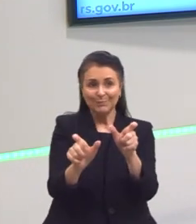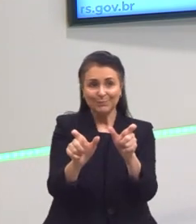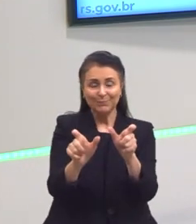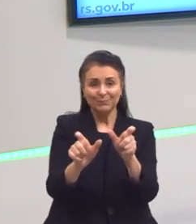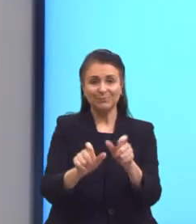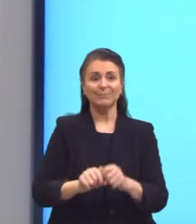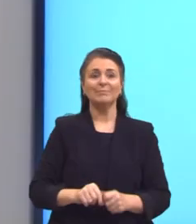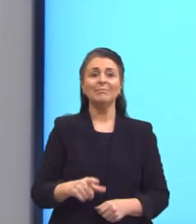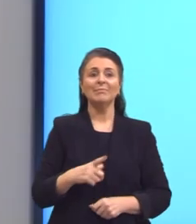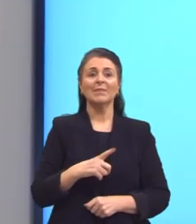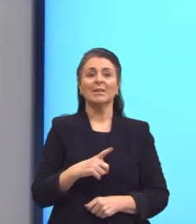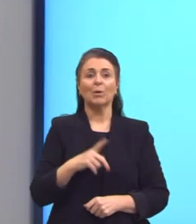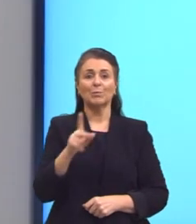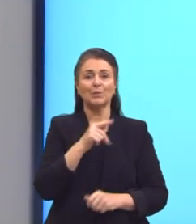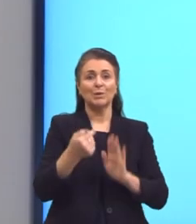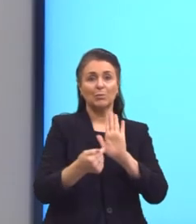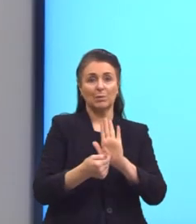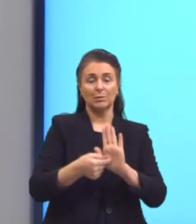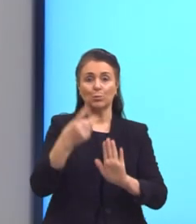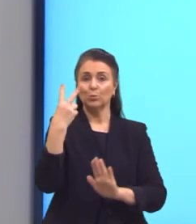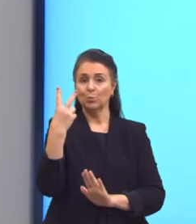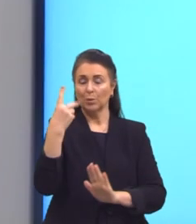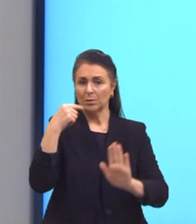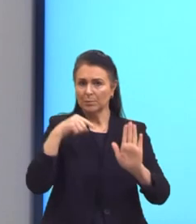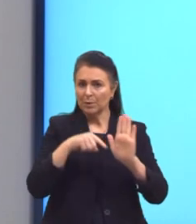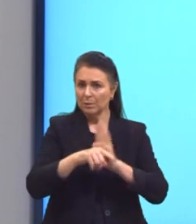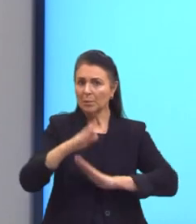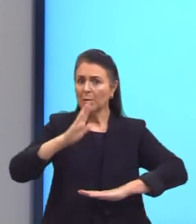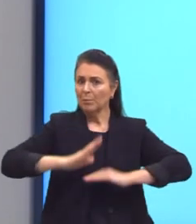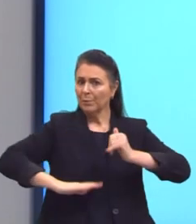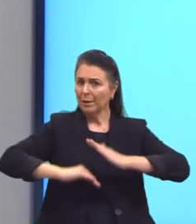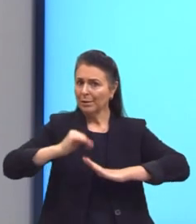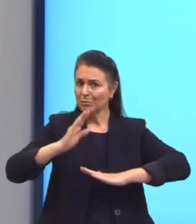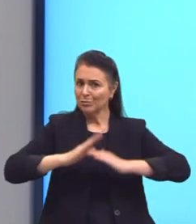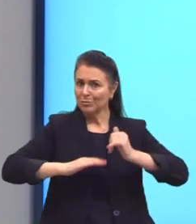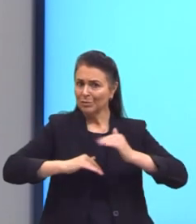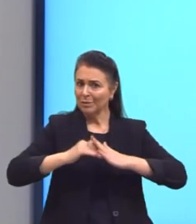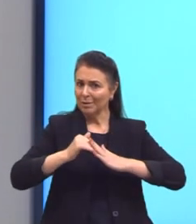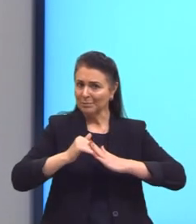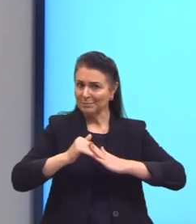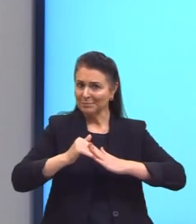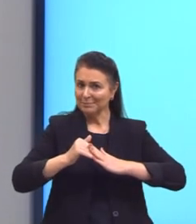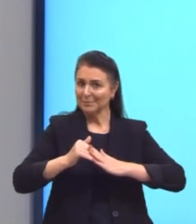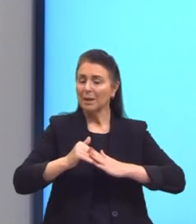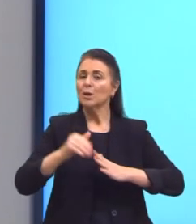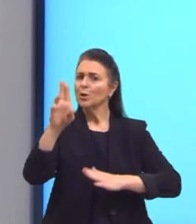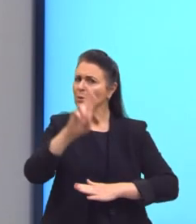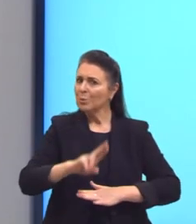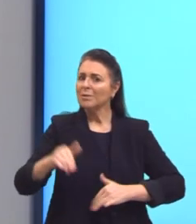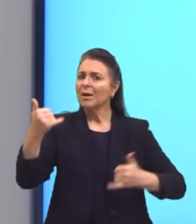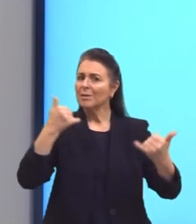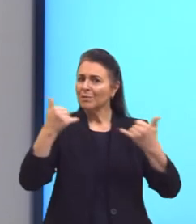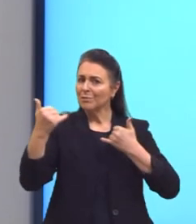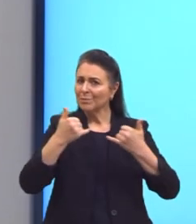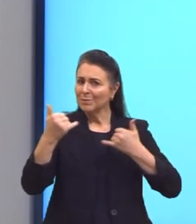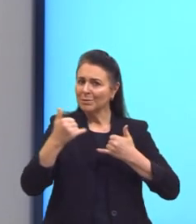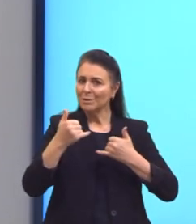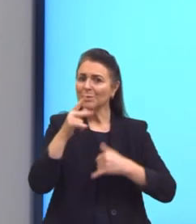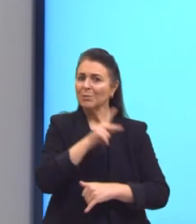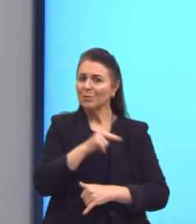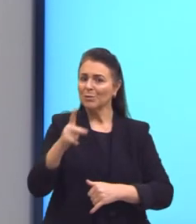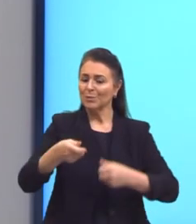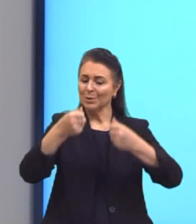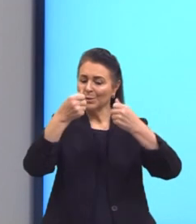Então, eu trouxe para vocês duas questões, então, para a gente praticar essas informações que nós tivemos na nossa aula.